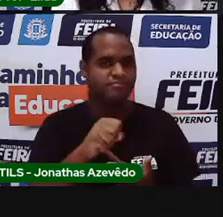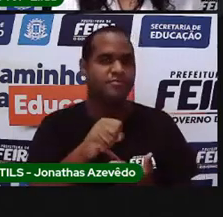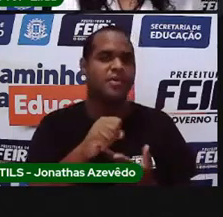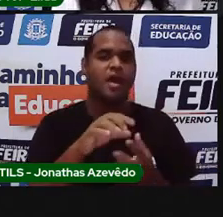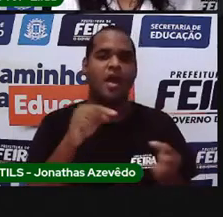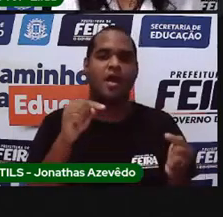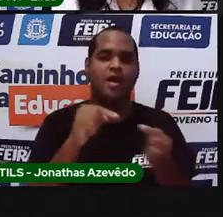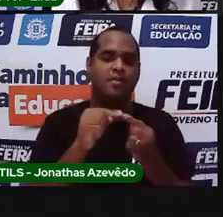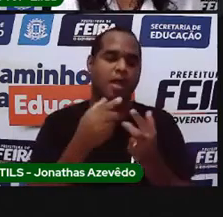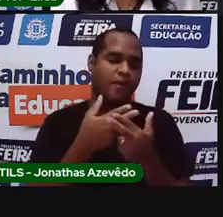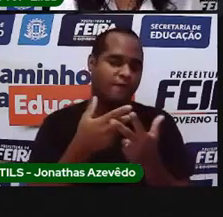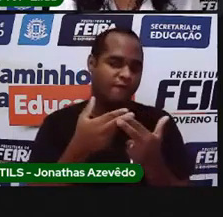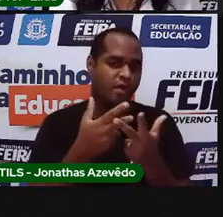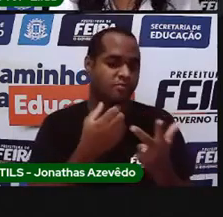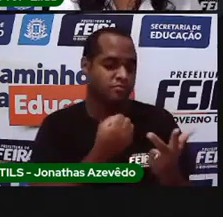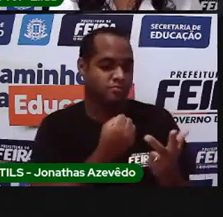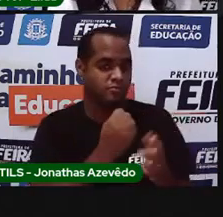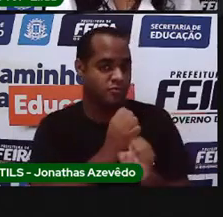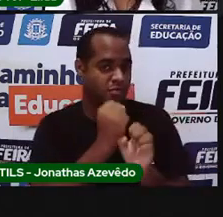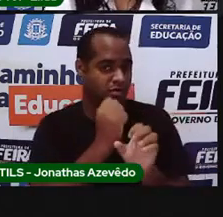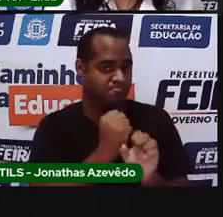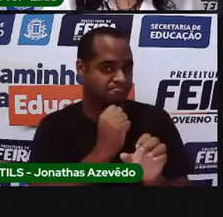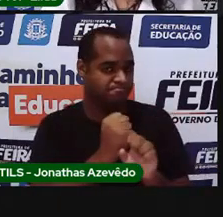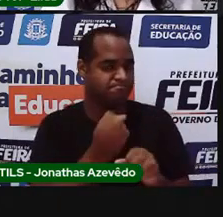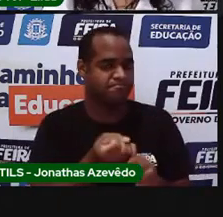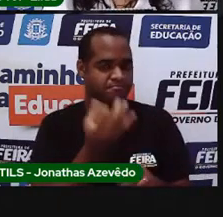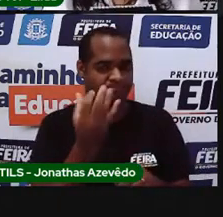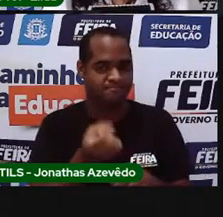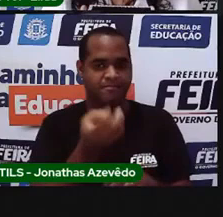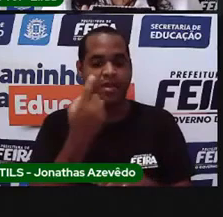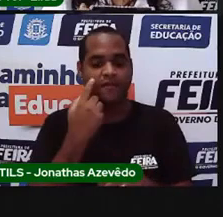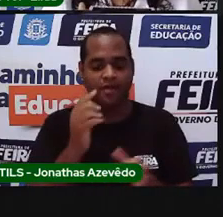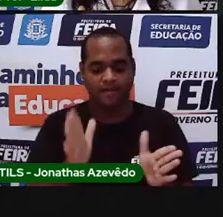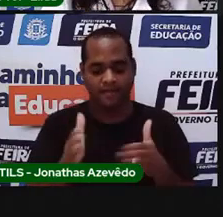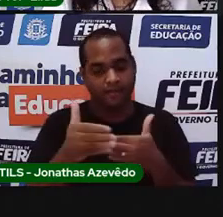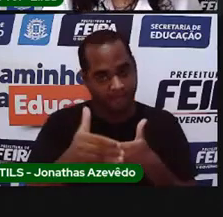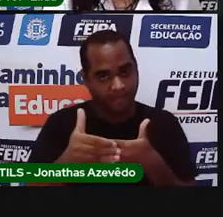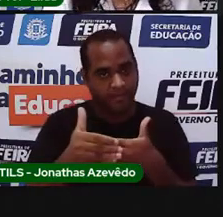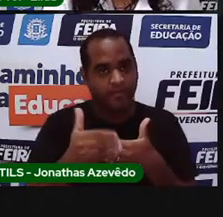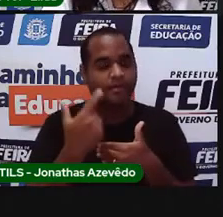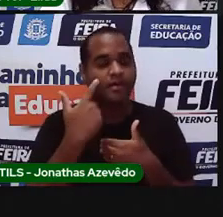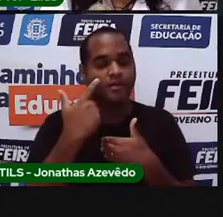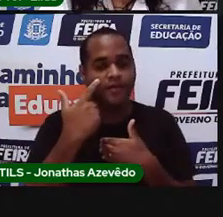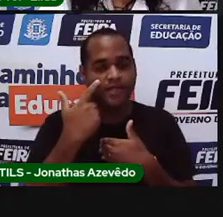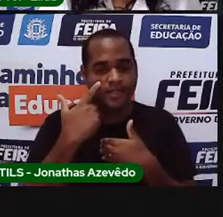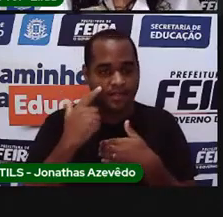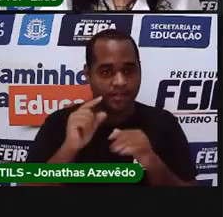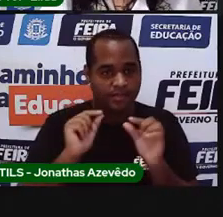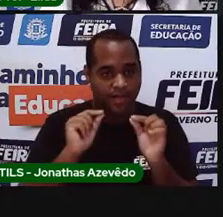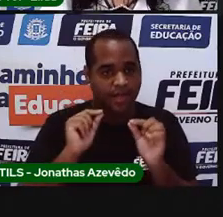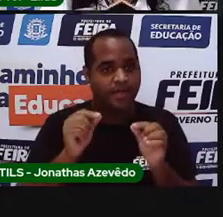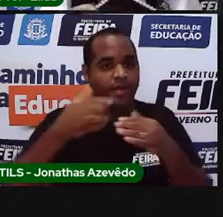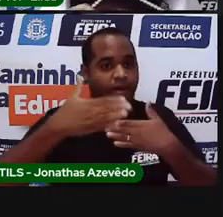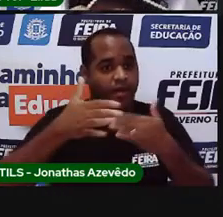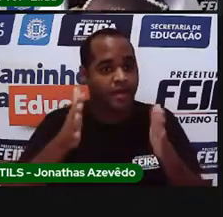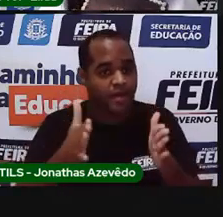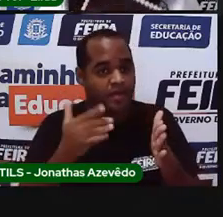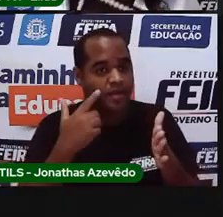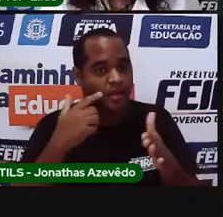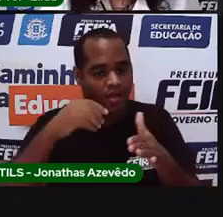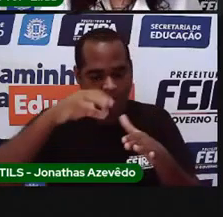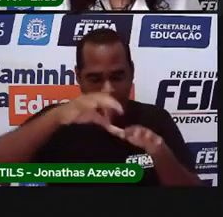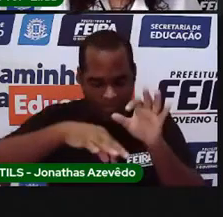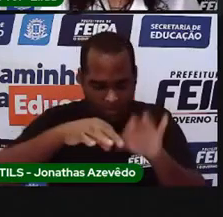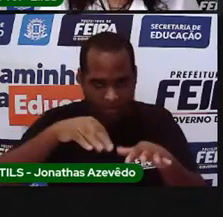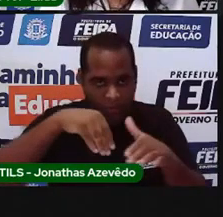indicam uma quantidade. Olha só. Eu trouxe essa caixinha minha aqui. Essa caixa eu guardo um monte de